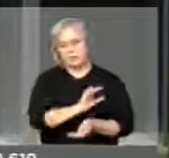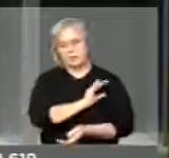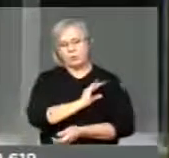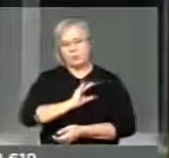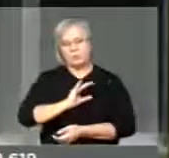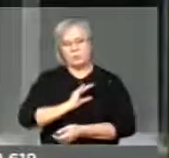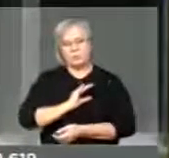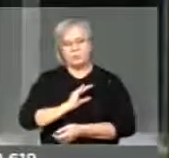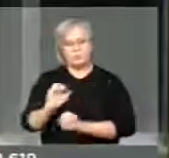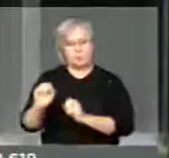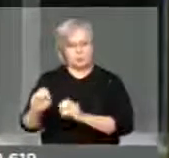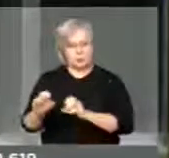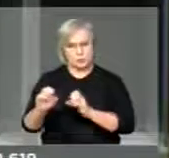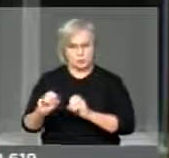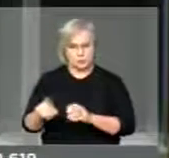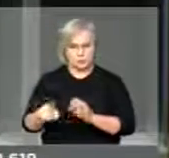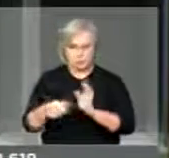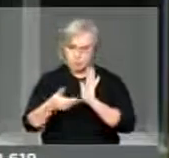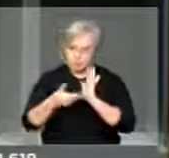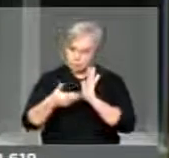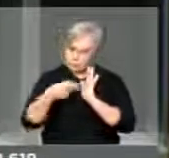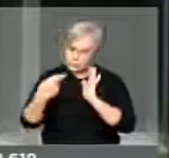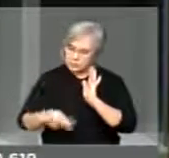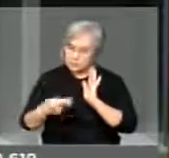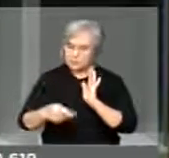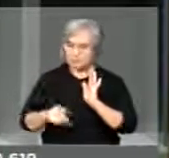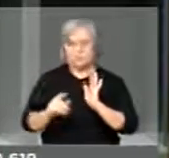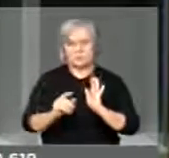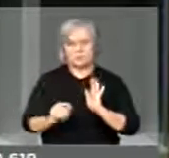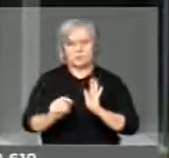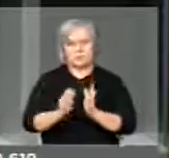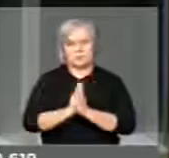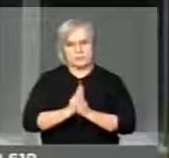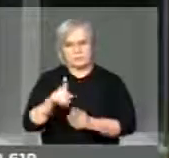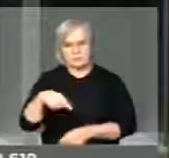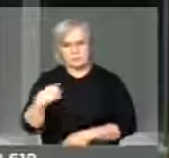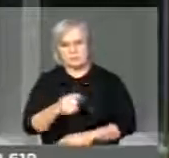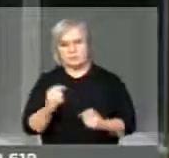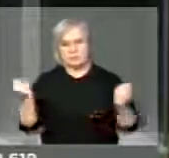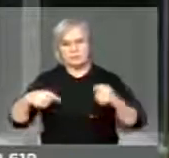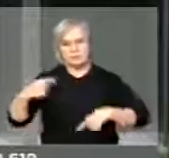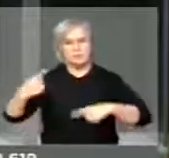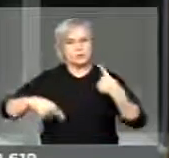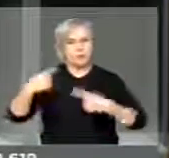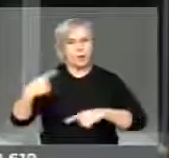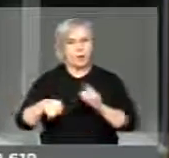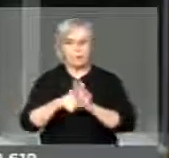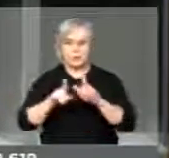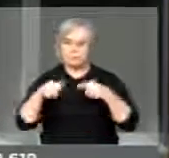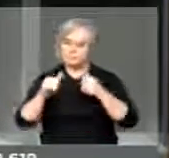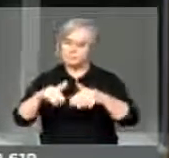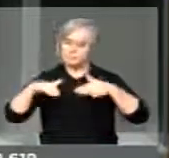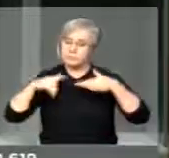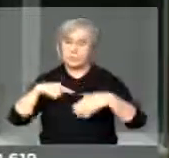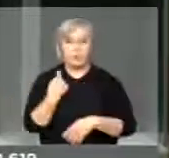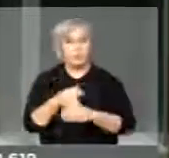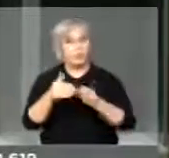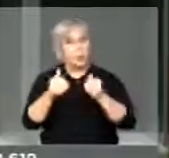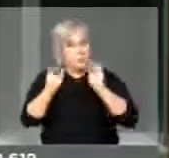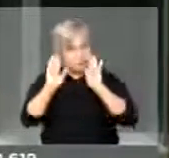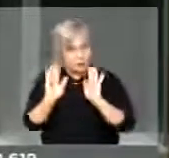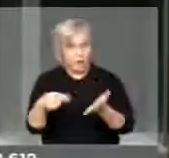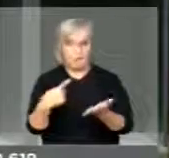de Educação da Câmara, para que a gente debata na audiência pública que nós pedimos